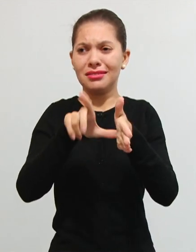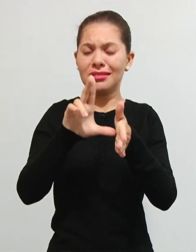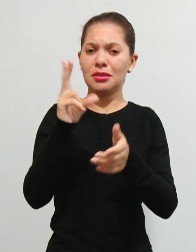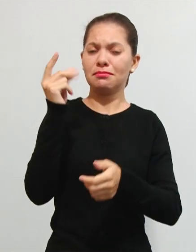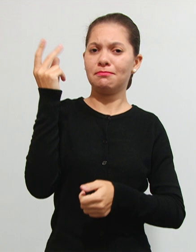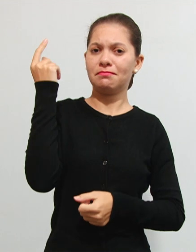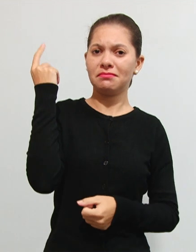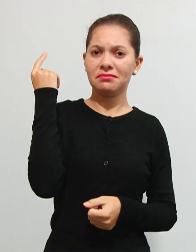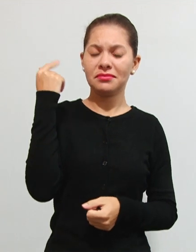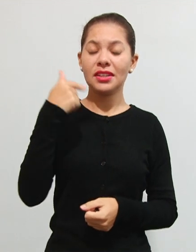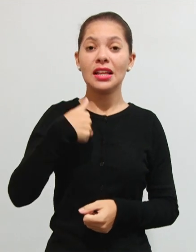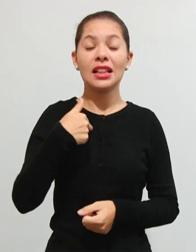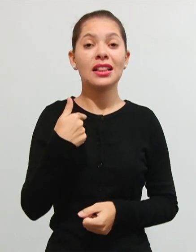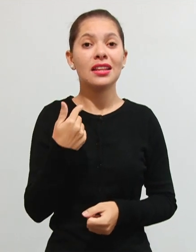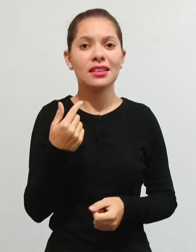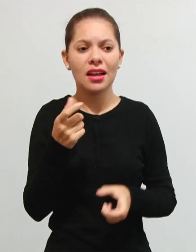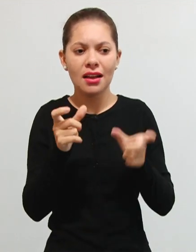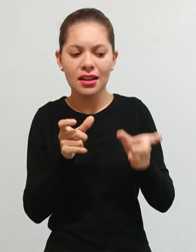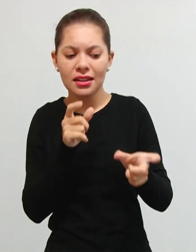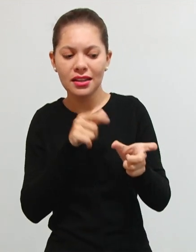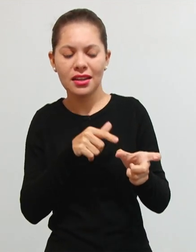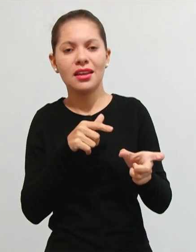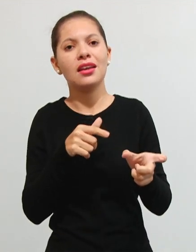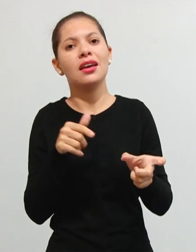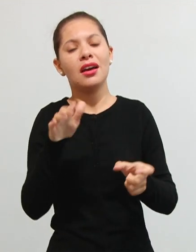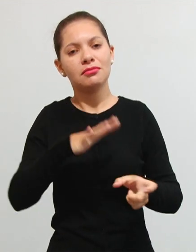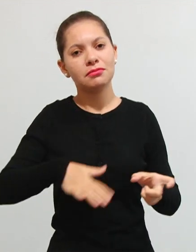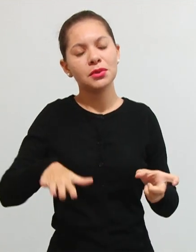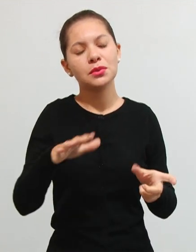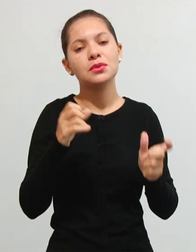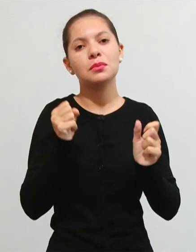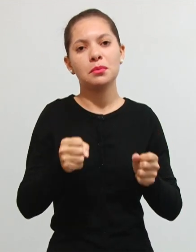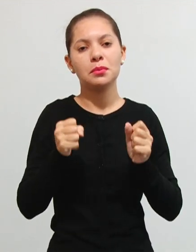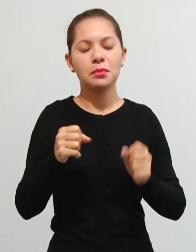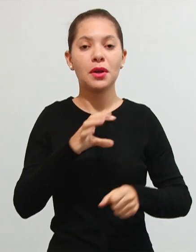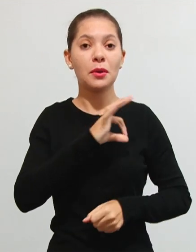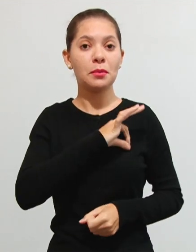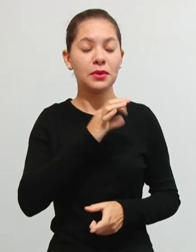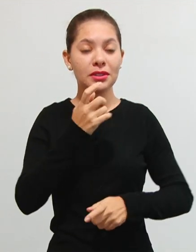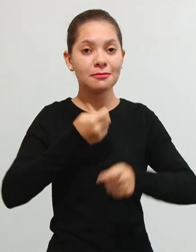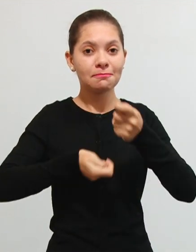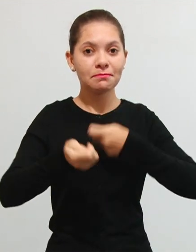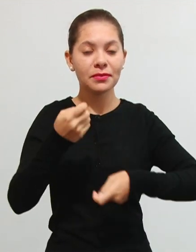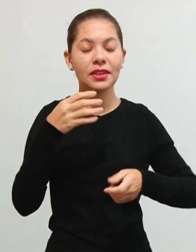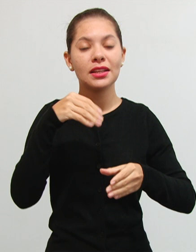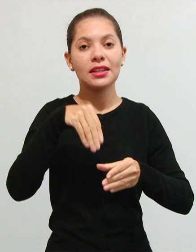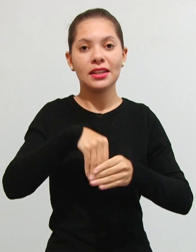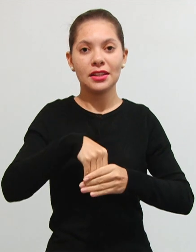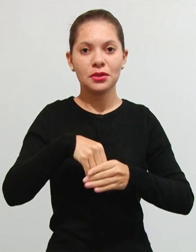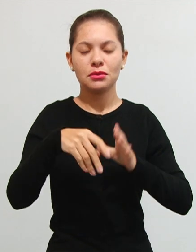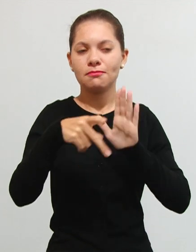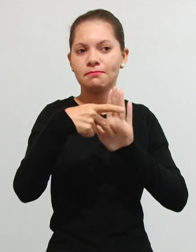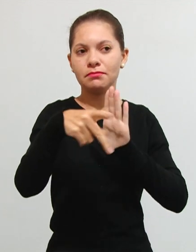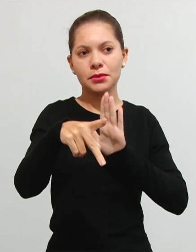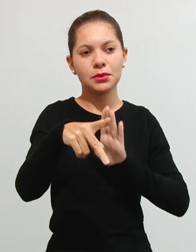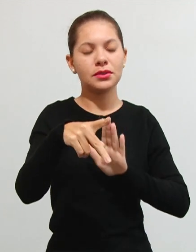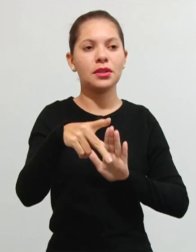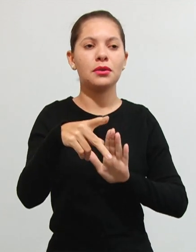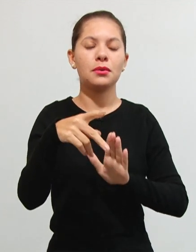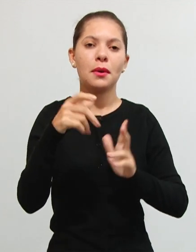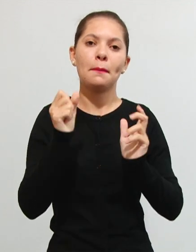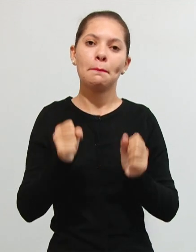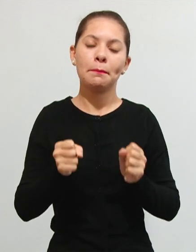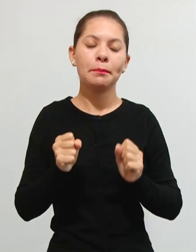está ali atuando com o seu poder de polícia administrativa dentro do seu poder de estar ali